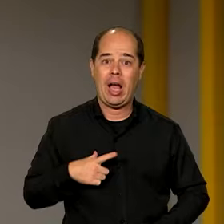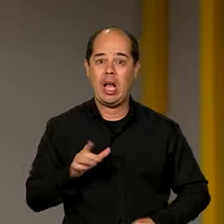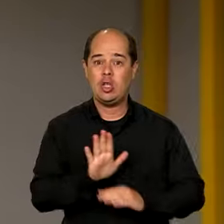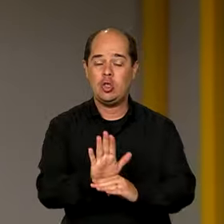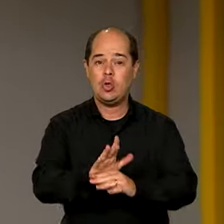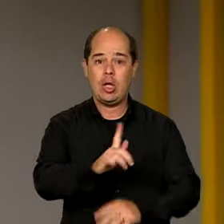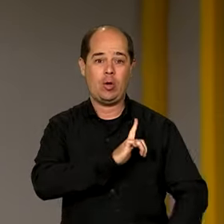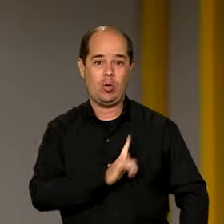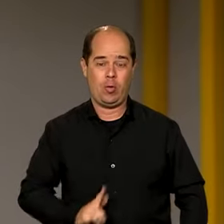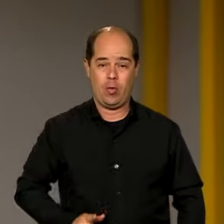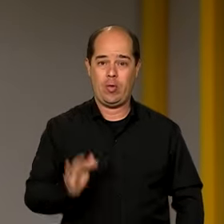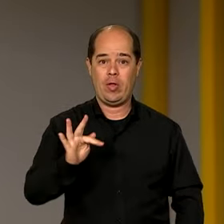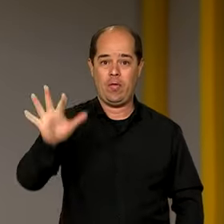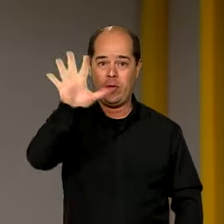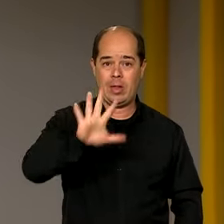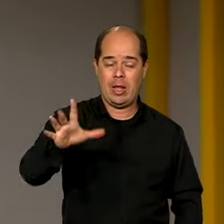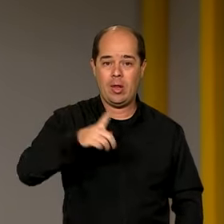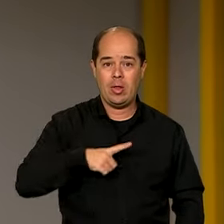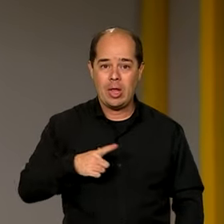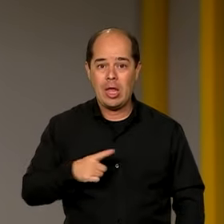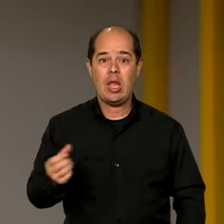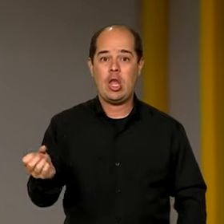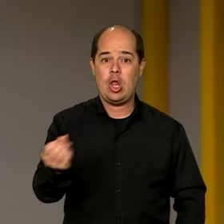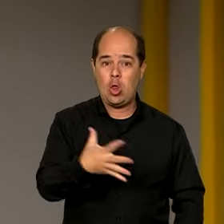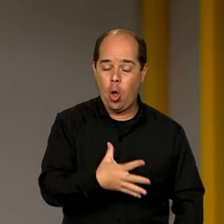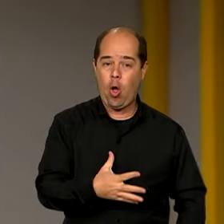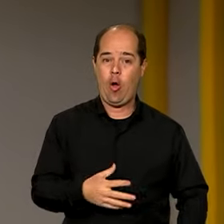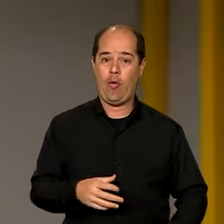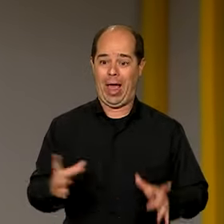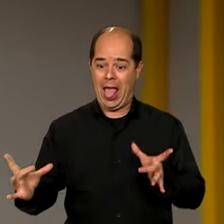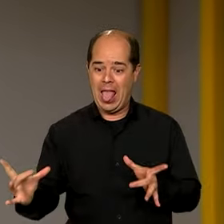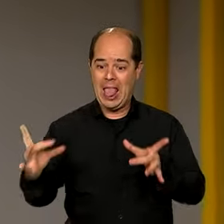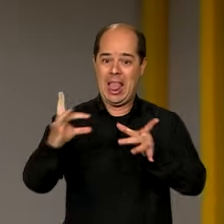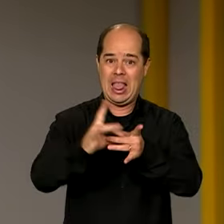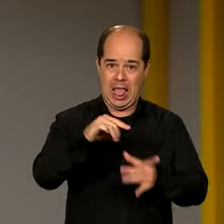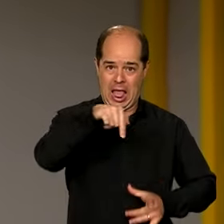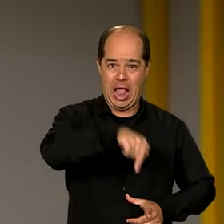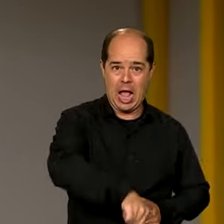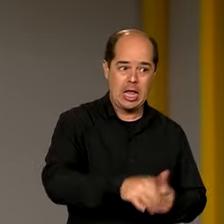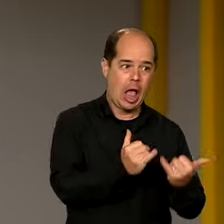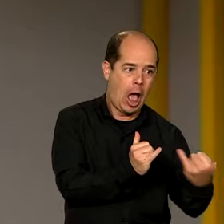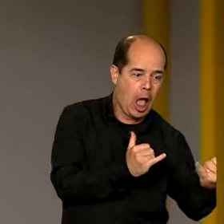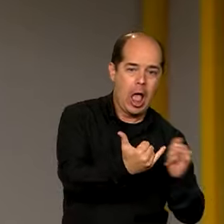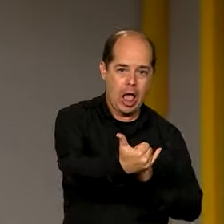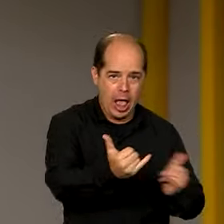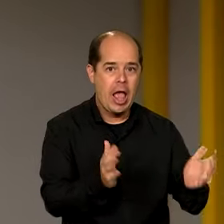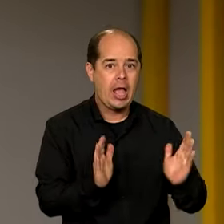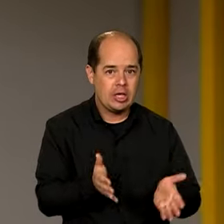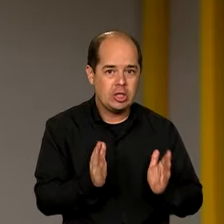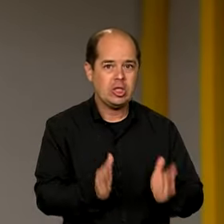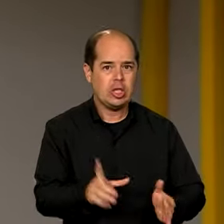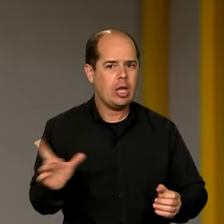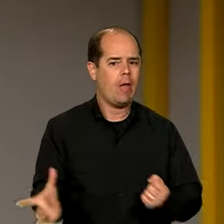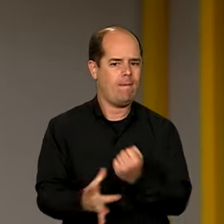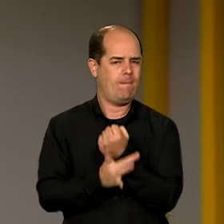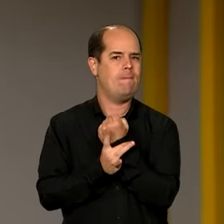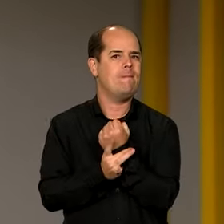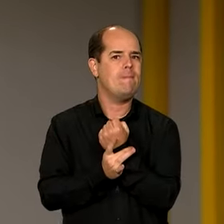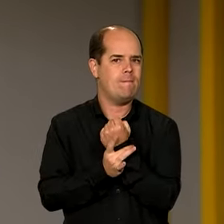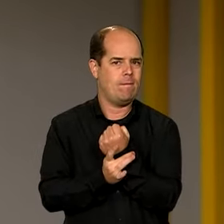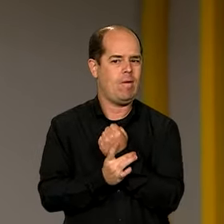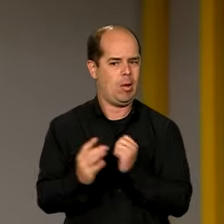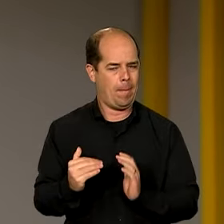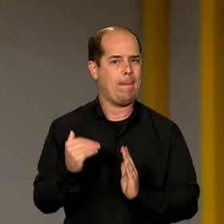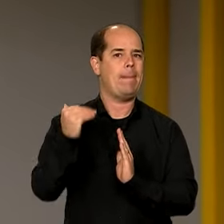federal vai integrar todas as redes atuais com um nível mais elevado de segurança. Para saber os detalhes, eu conversei mais cedo